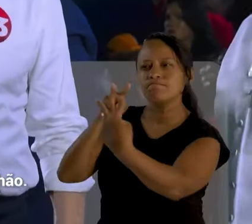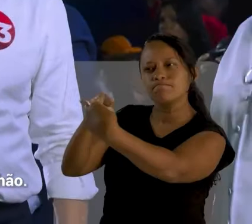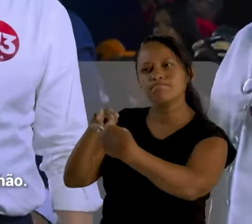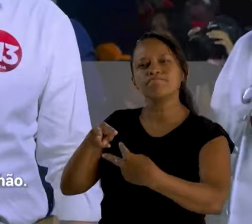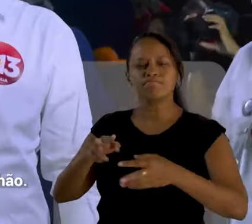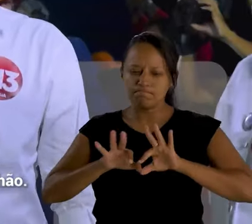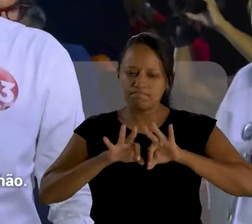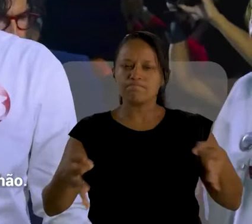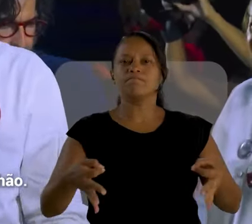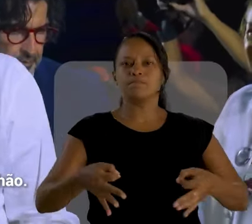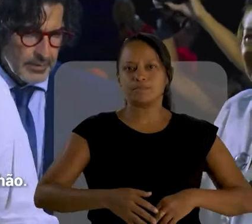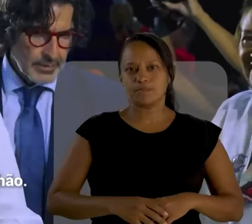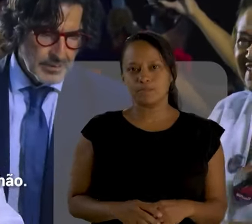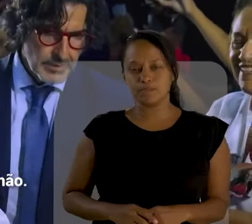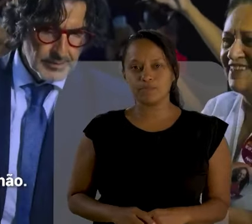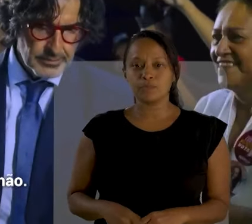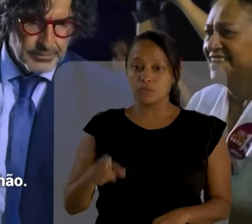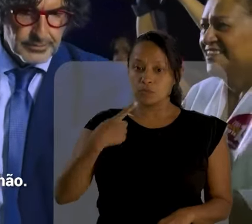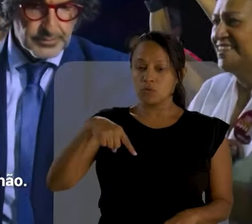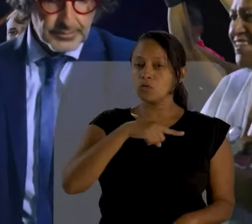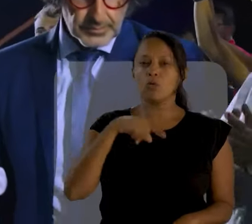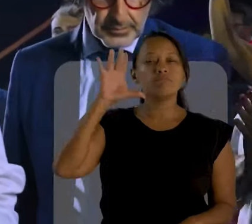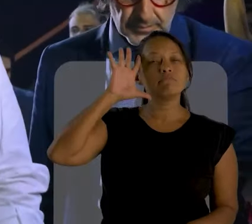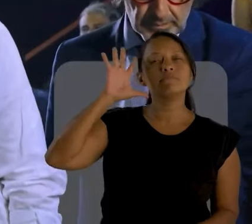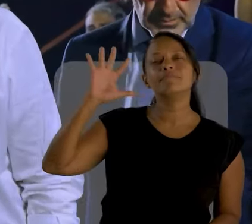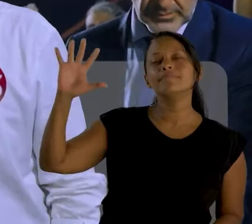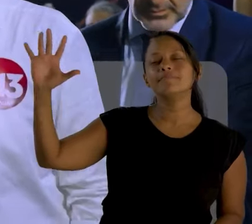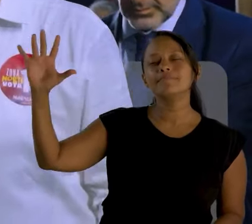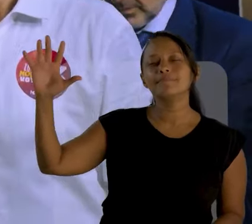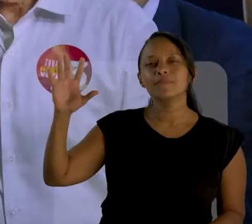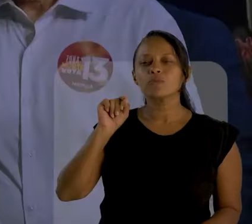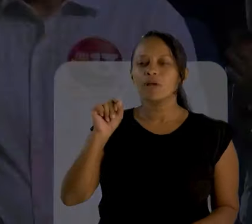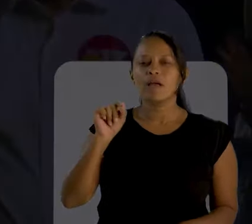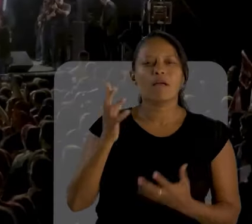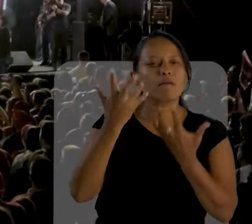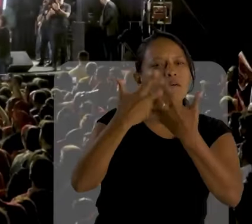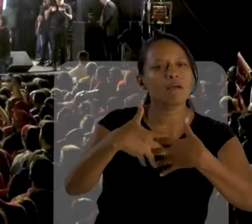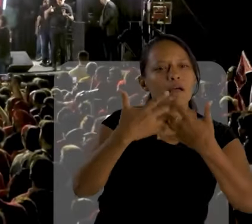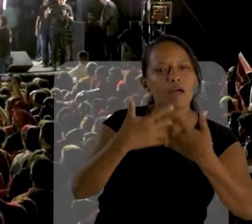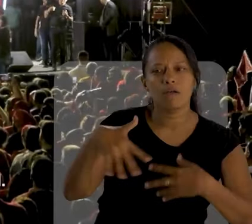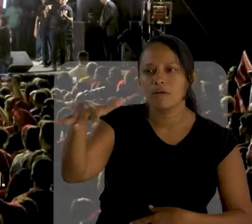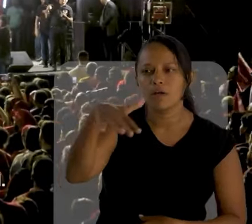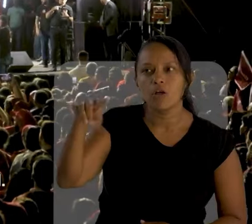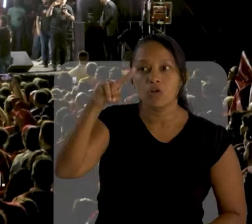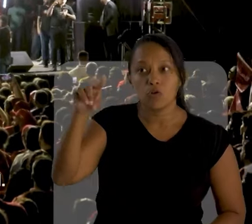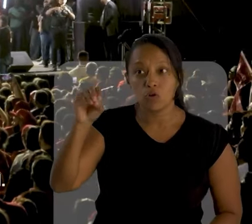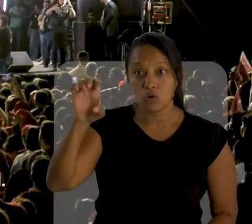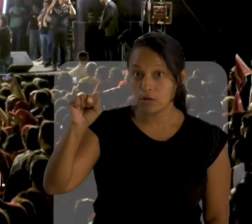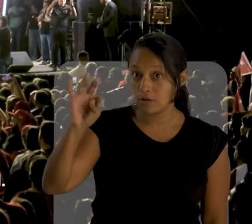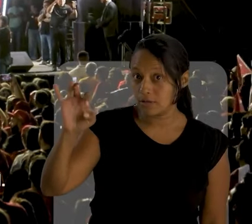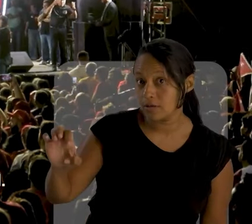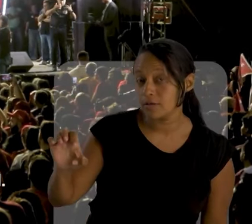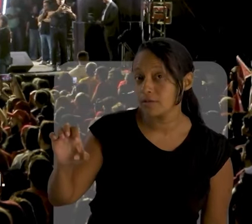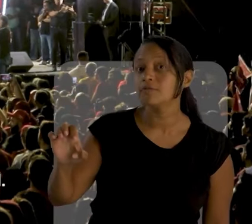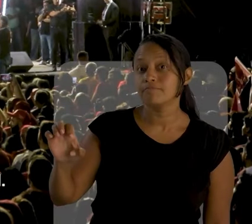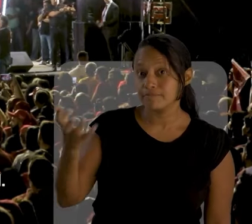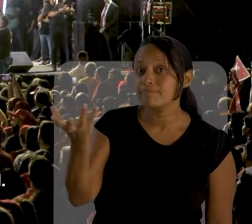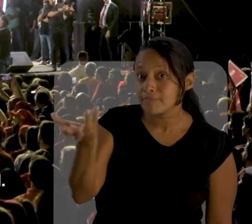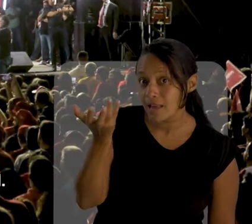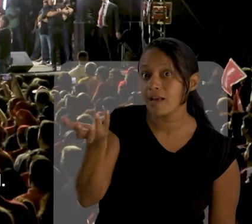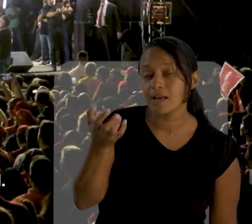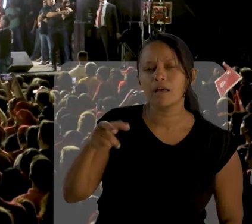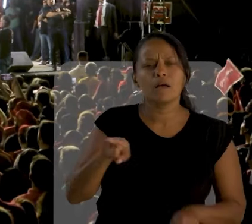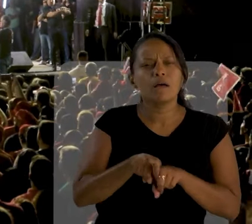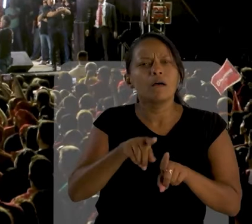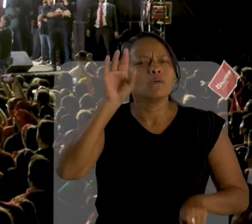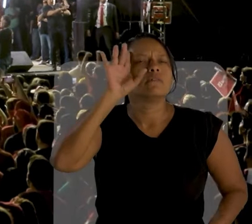caminhando com olho no olho e pé no chão. A gente aqui está sonhando com o IFRN na Zona Oeste de